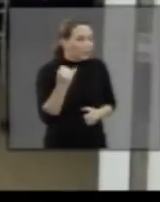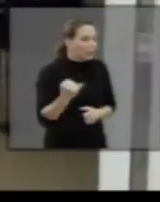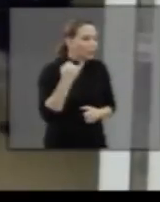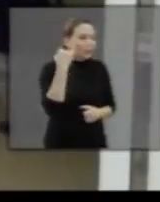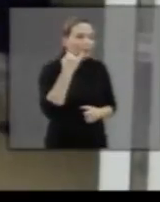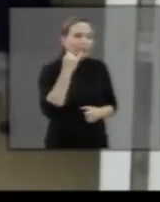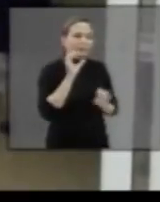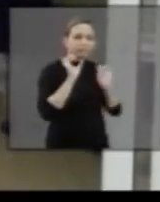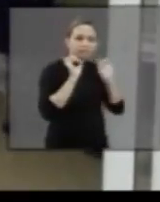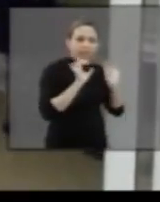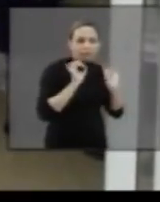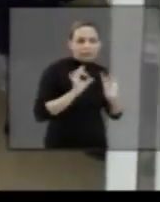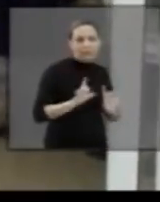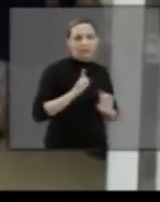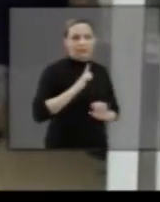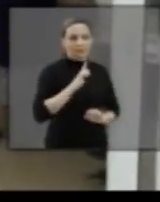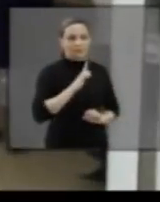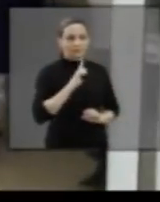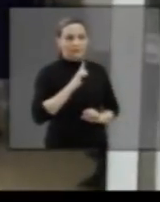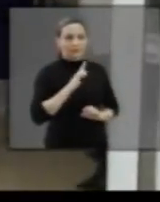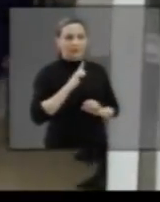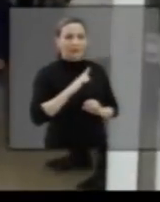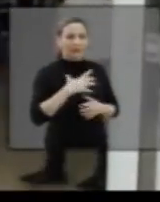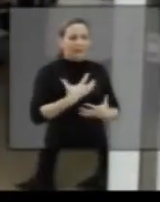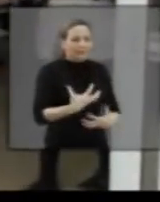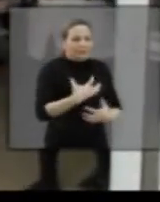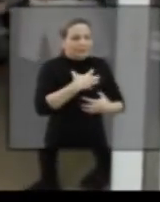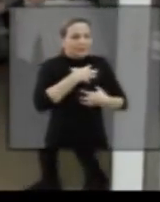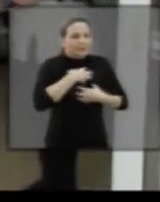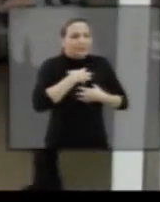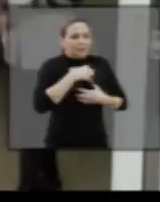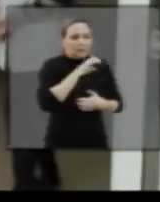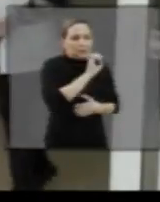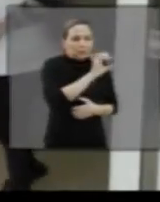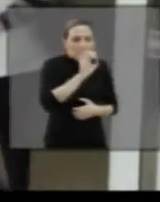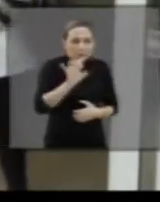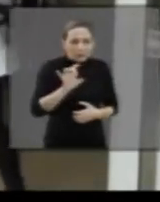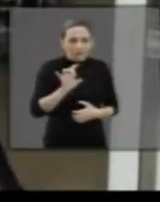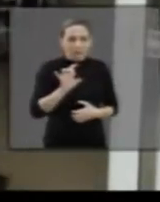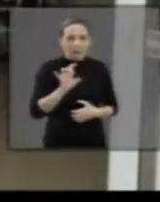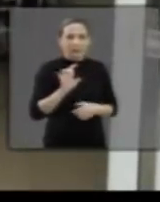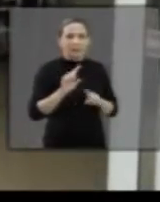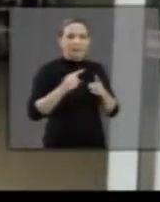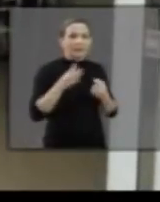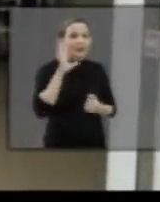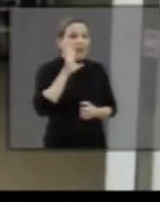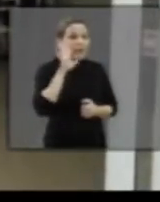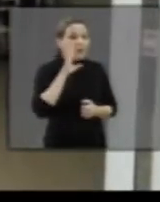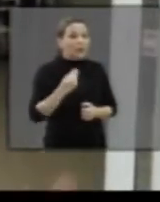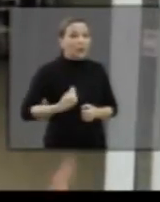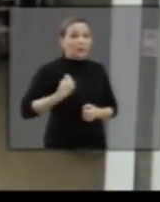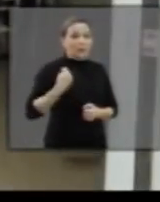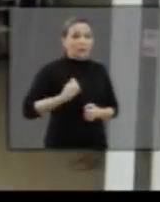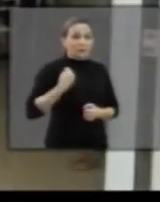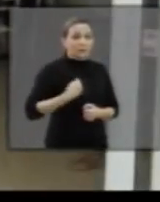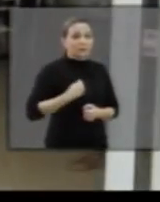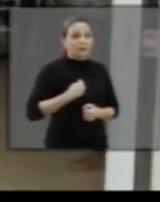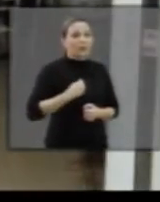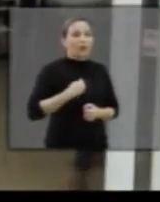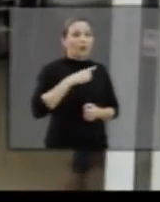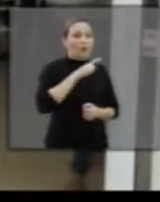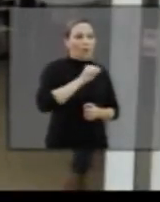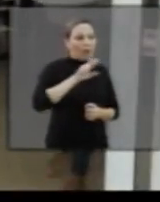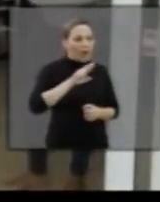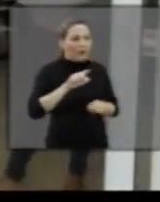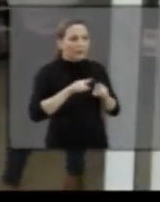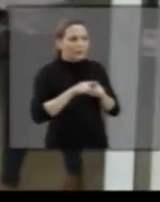eles, é muito importante. É uma coisa que realmente mexe com todos eles, então não tem. Mas é muito legal essa participação entre São